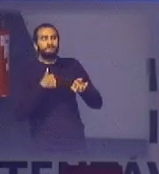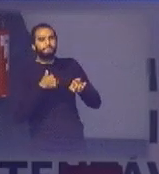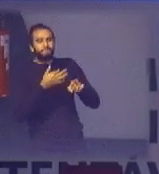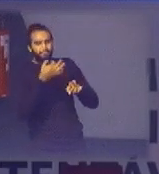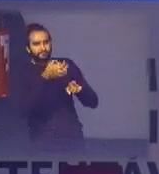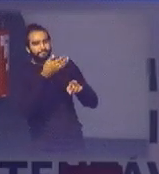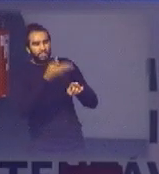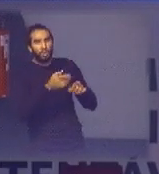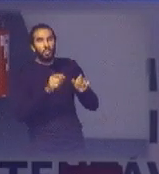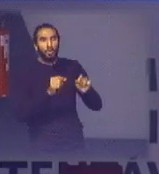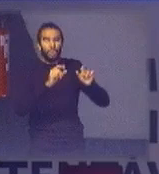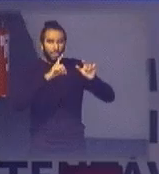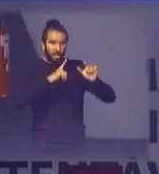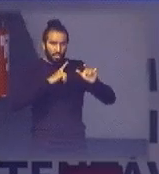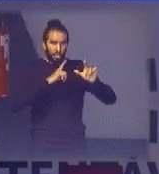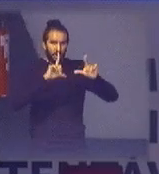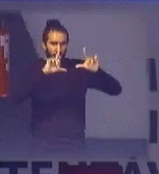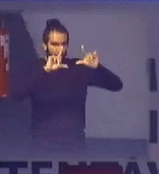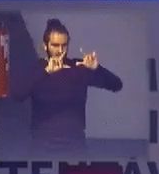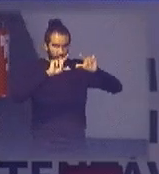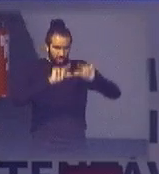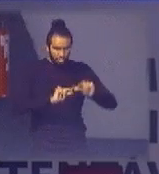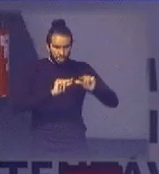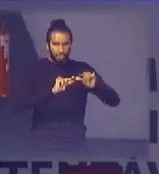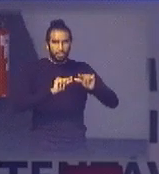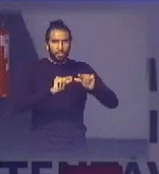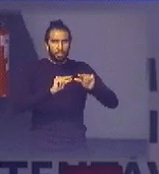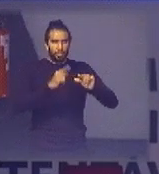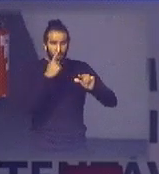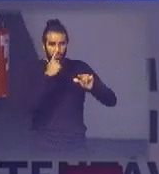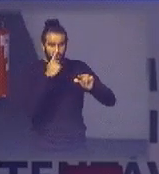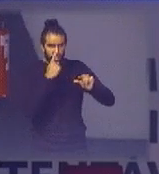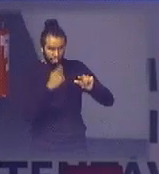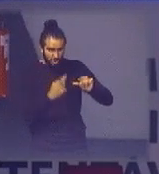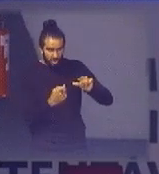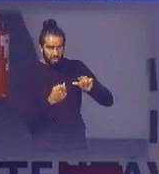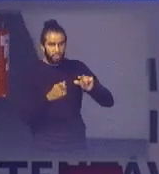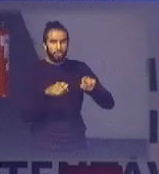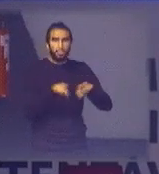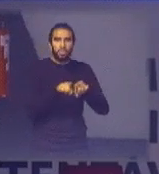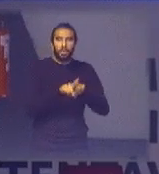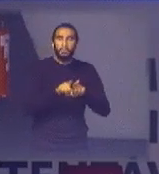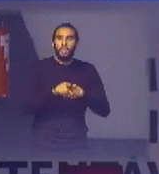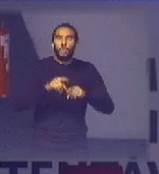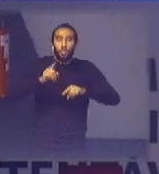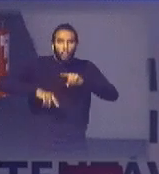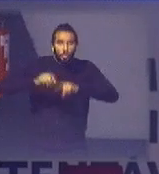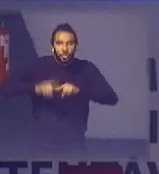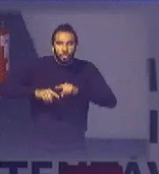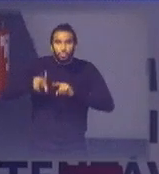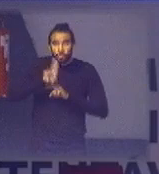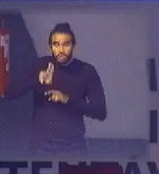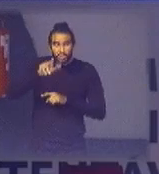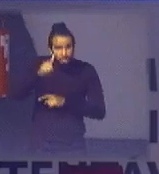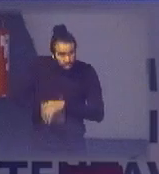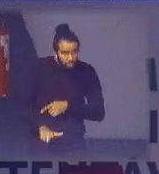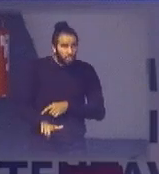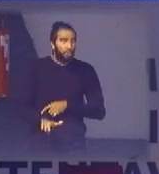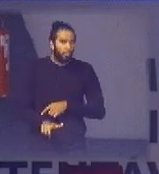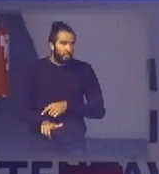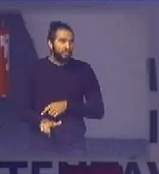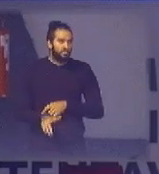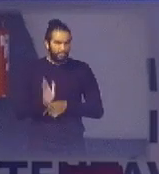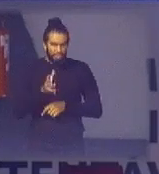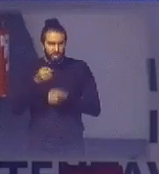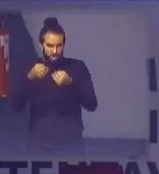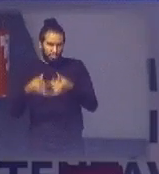reduzir resíduos e a poluição que deriva manter os produtos e materiais em uso ou seja o reuso que a gente já falou